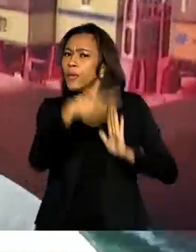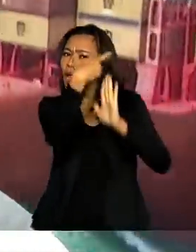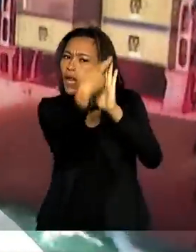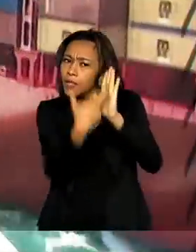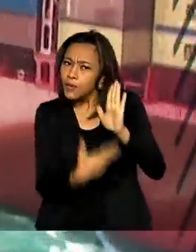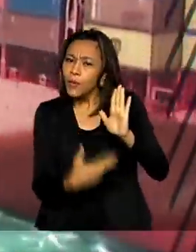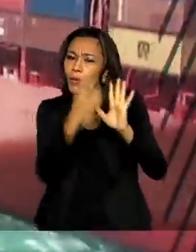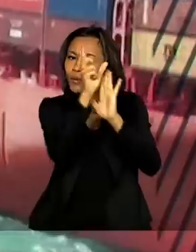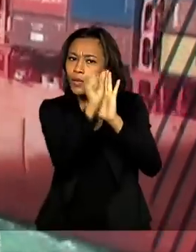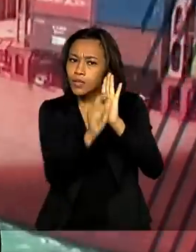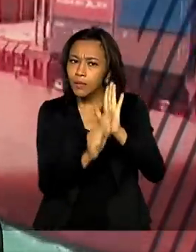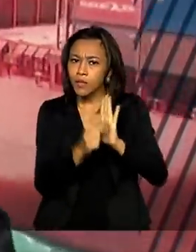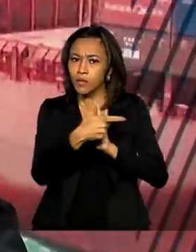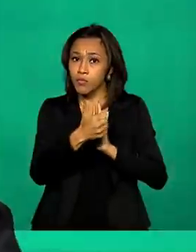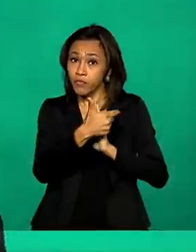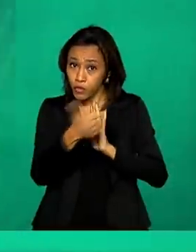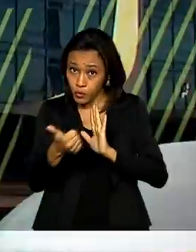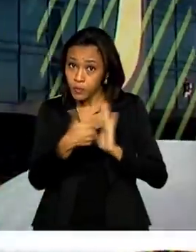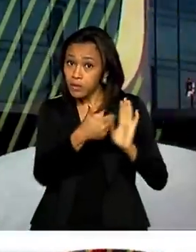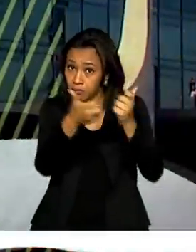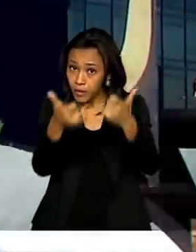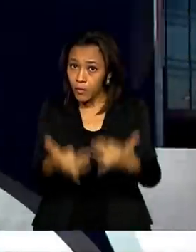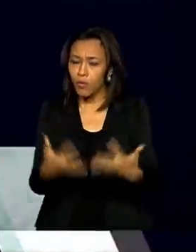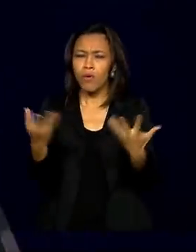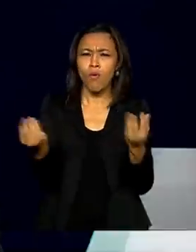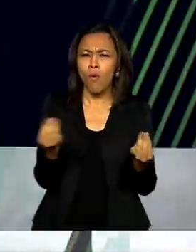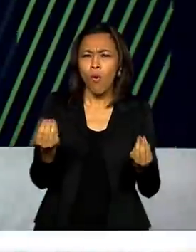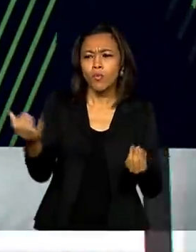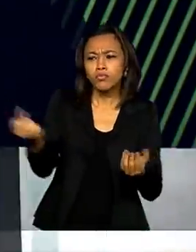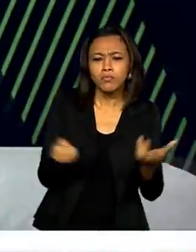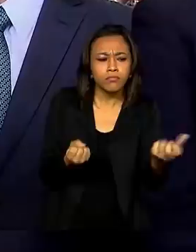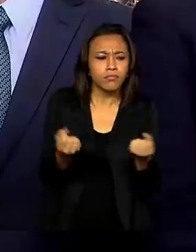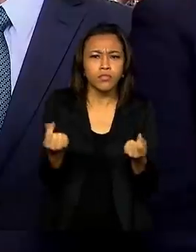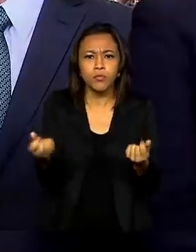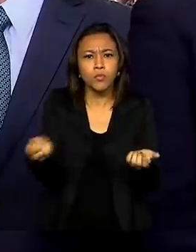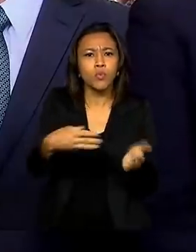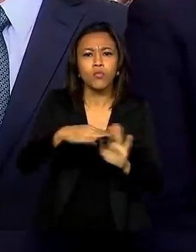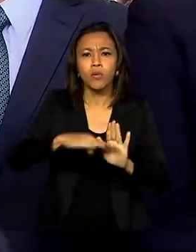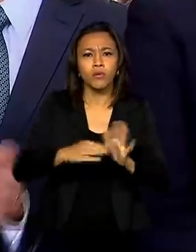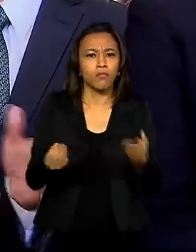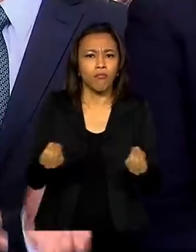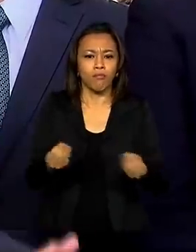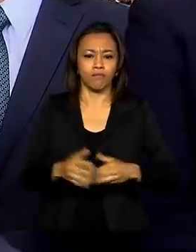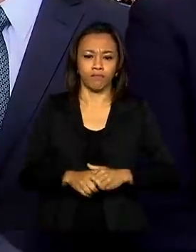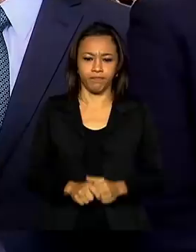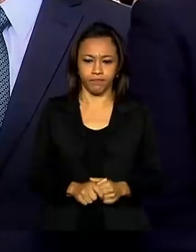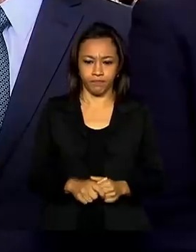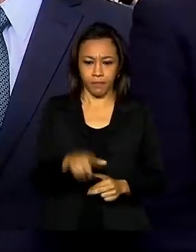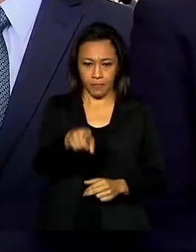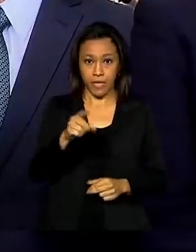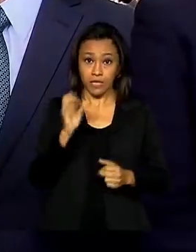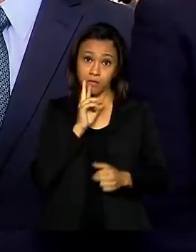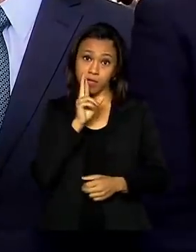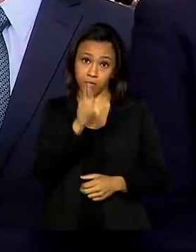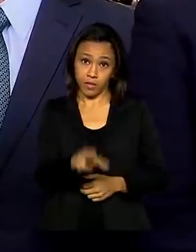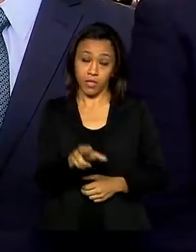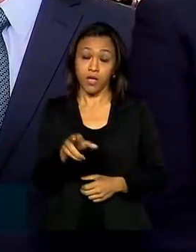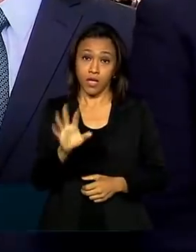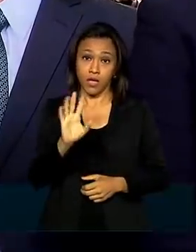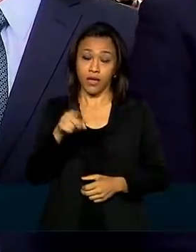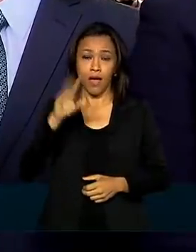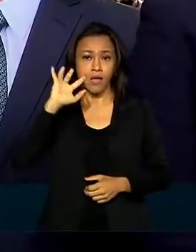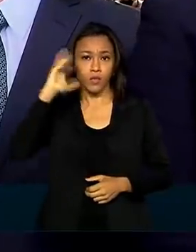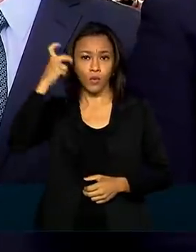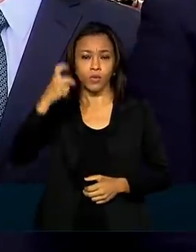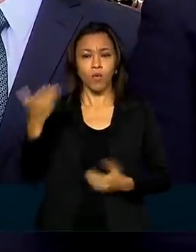explicou de onde devem sair os recursos para o novo programa. A solução final está dada